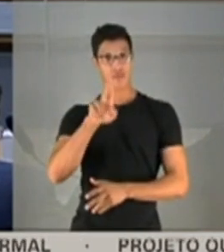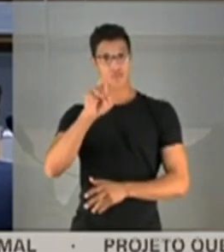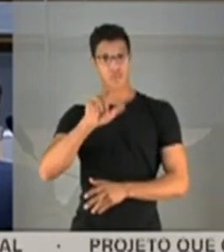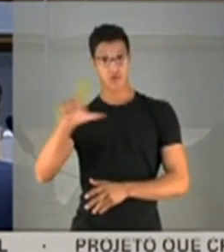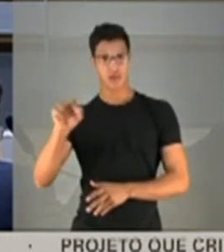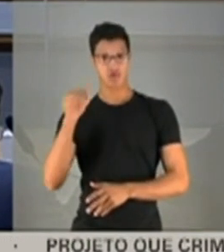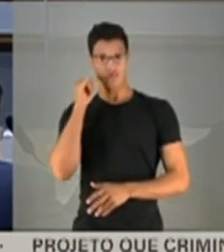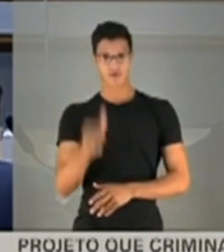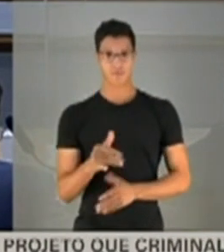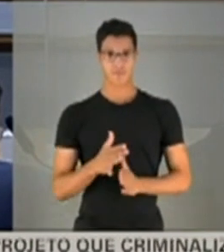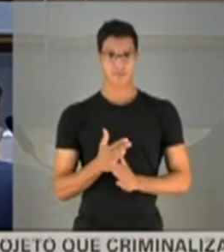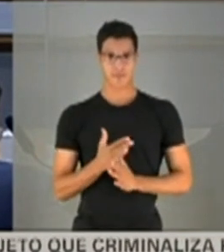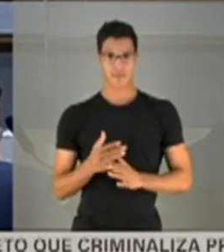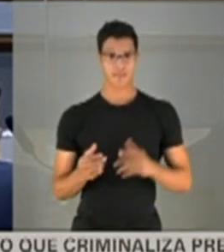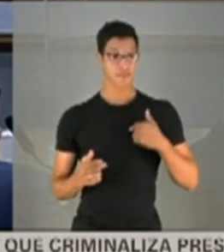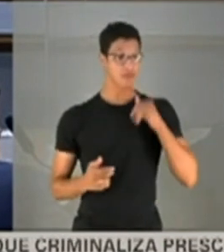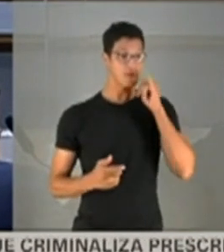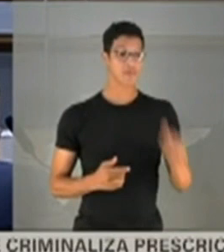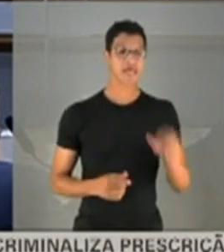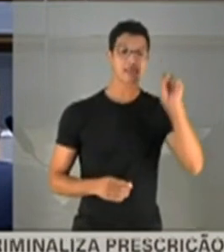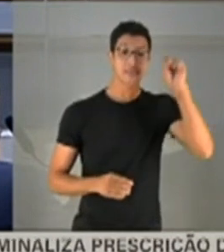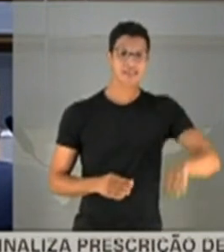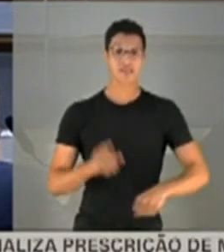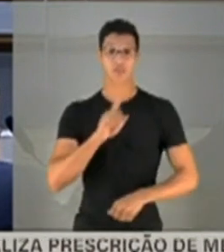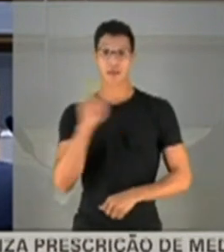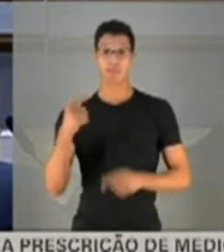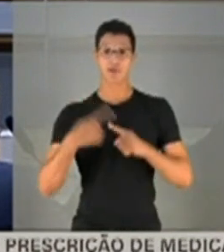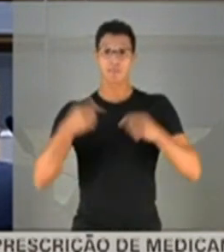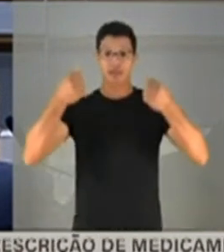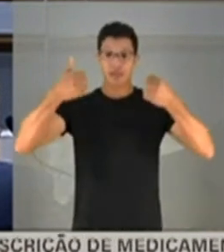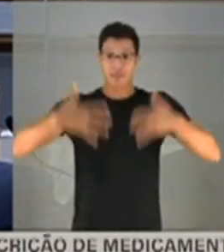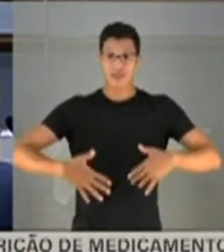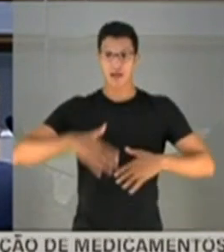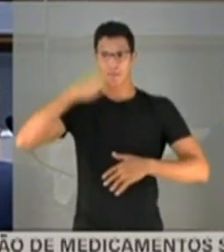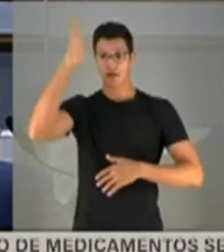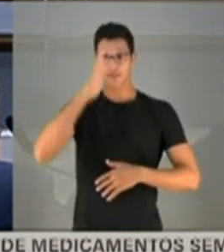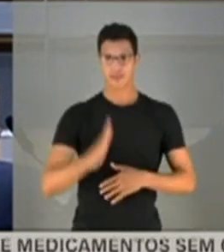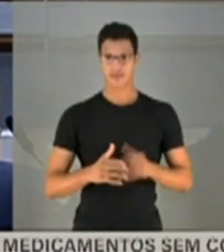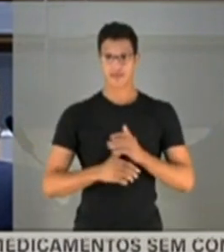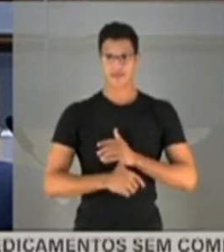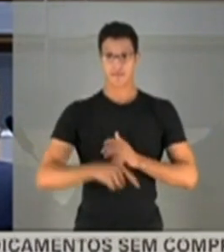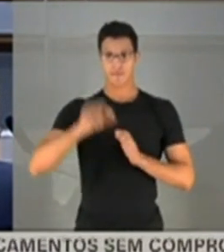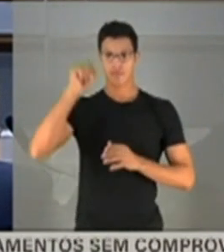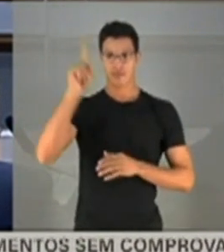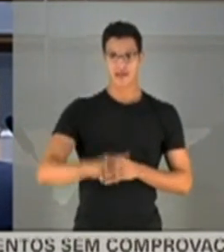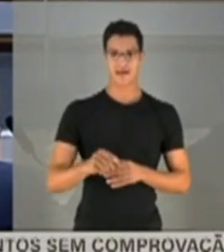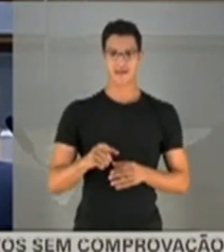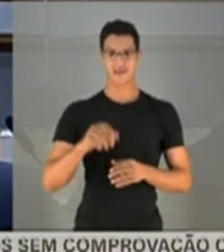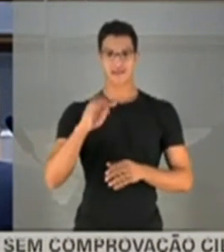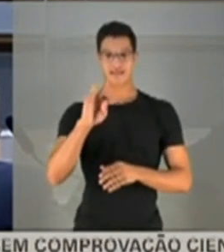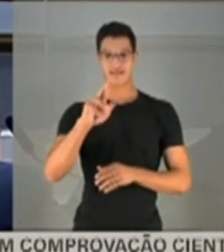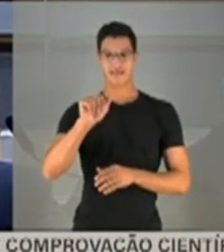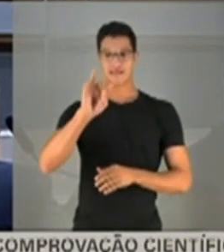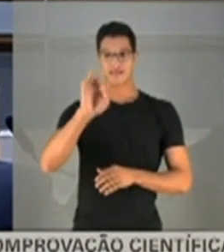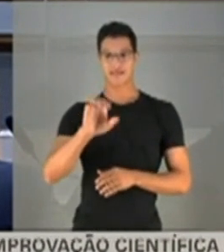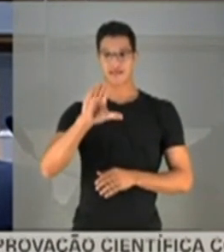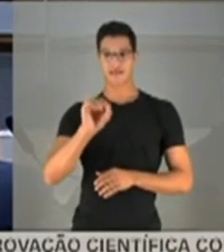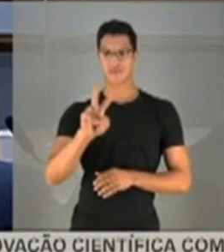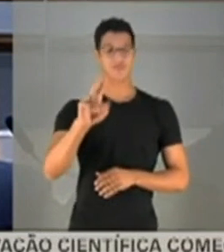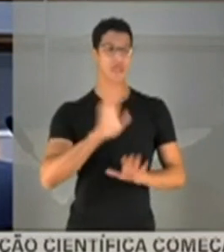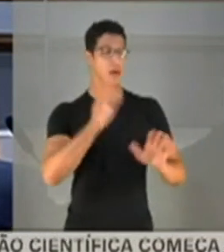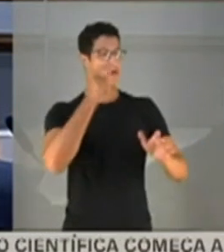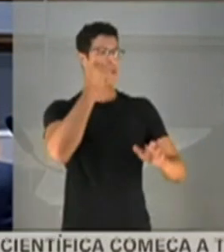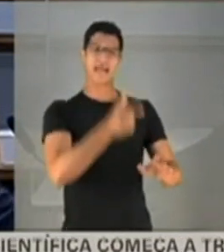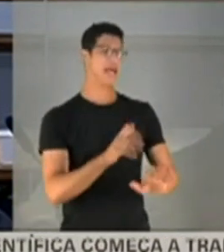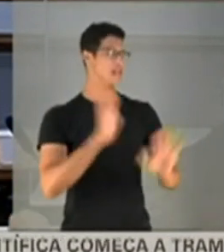posso falar sim ou não, senador, porque eu preciso explicar para o Brasil o que é o Tratcov. Não, doutora, isso não me